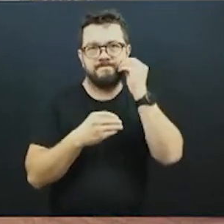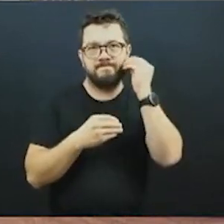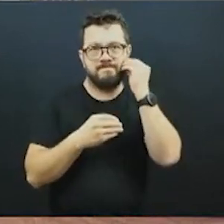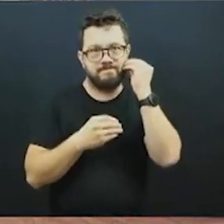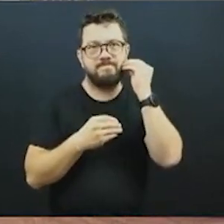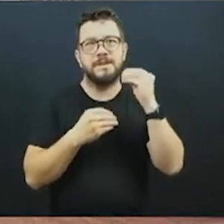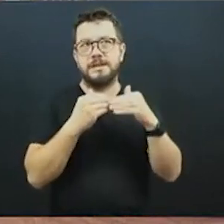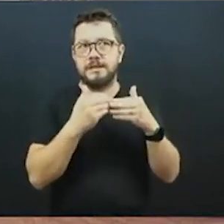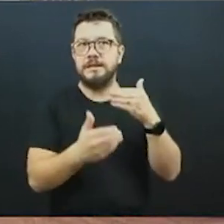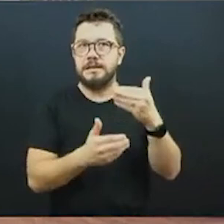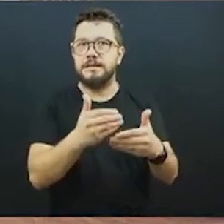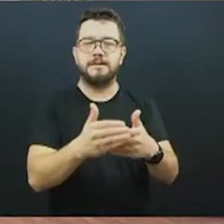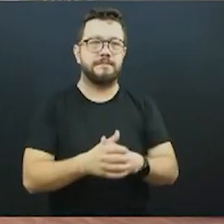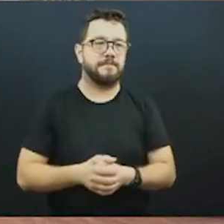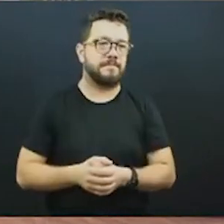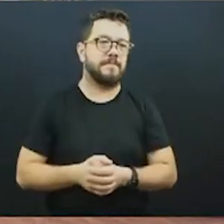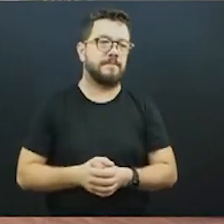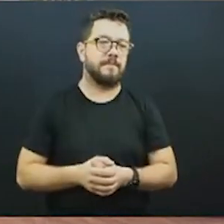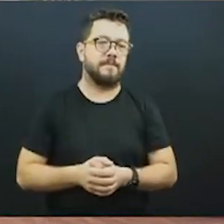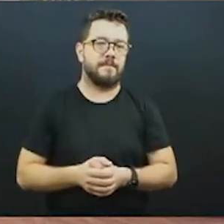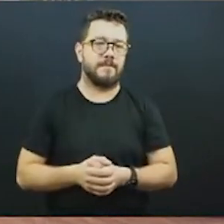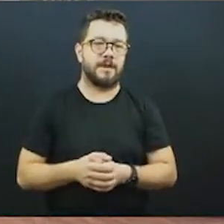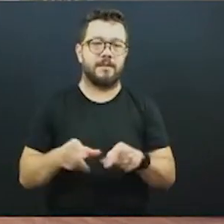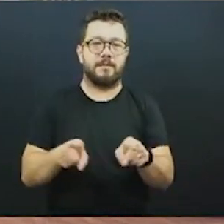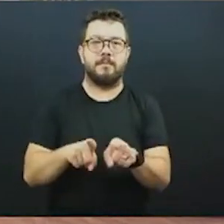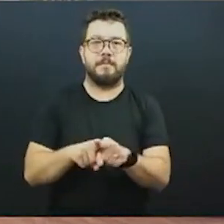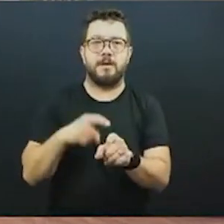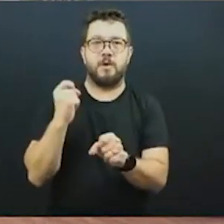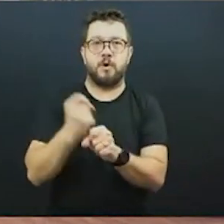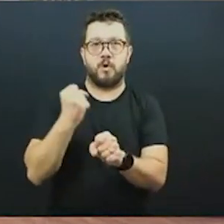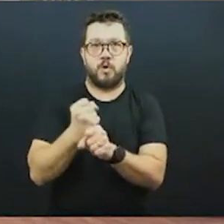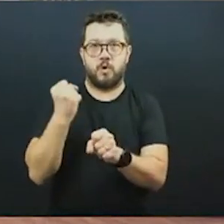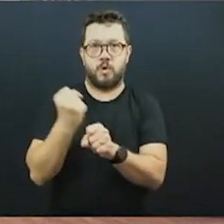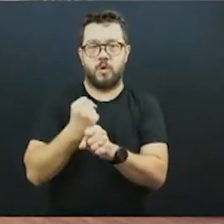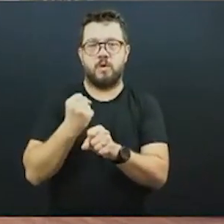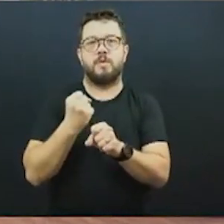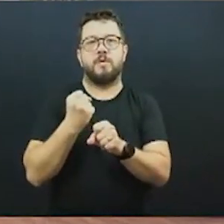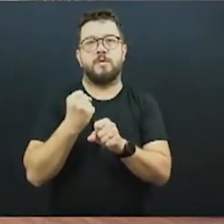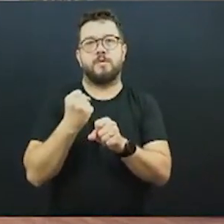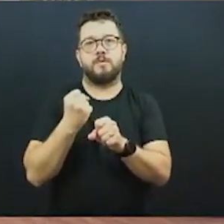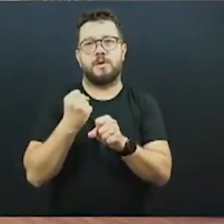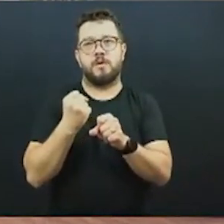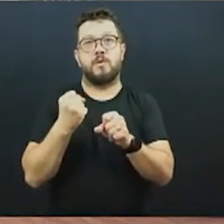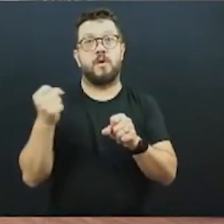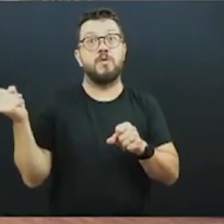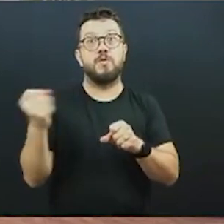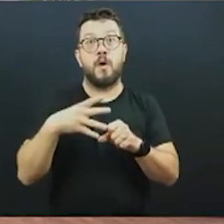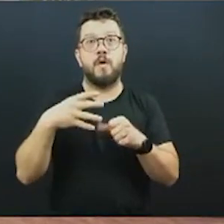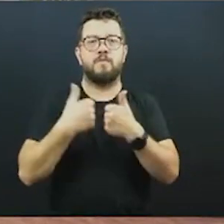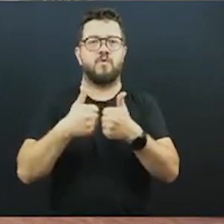Estamos vendo as obras do Inter 2, já acontecendo pela cidade em toda, que visam dar maior